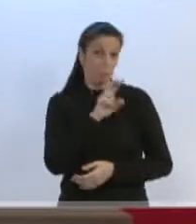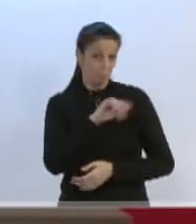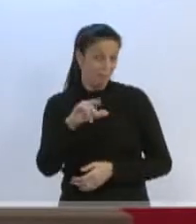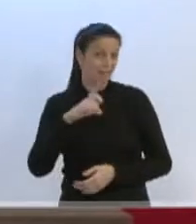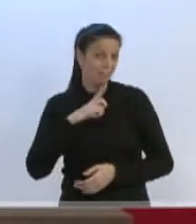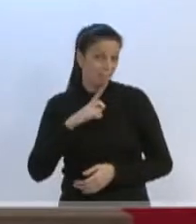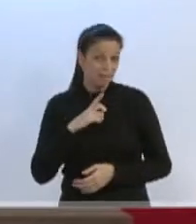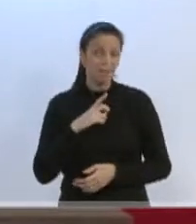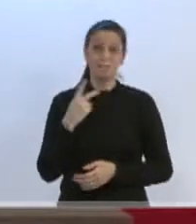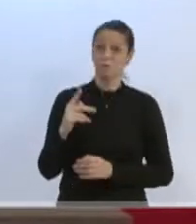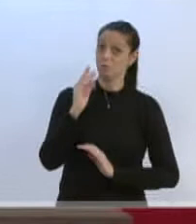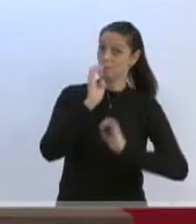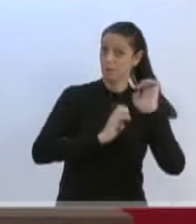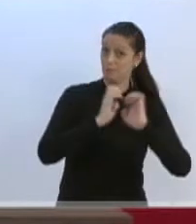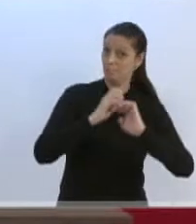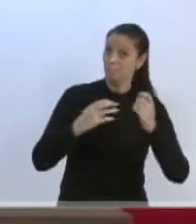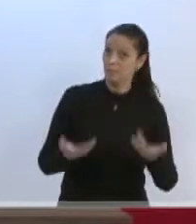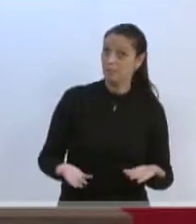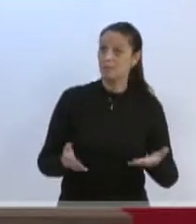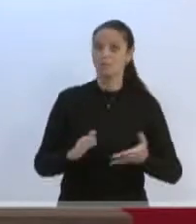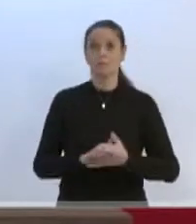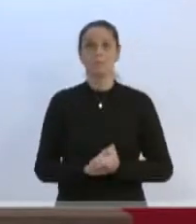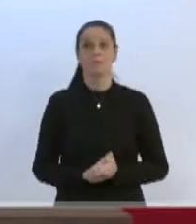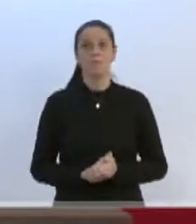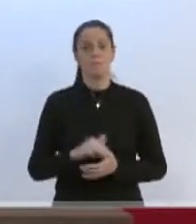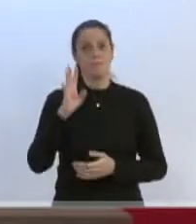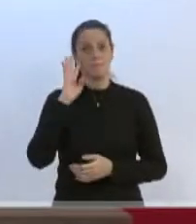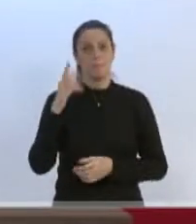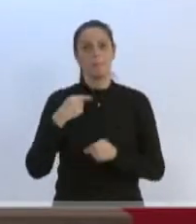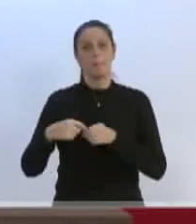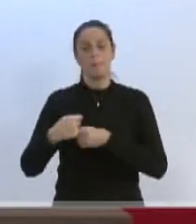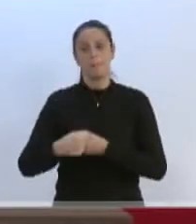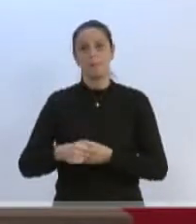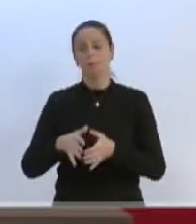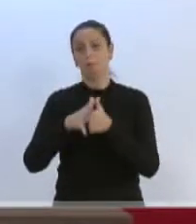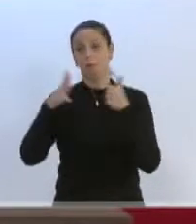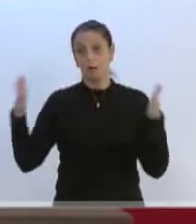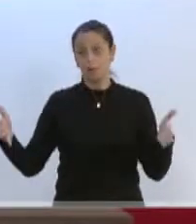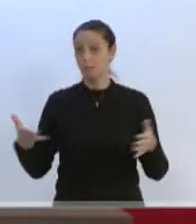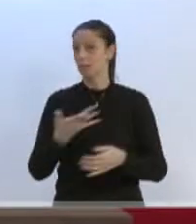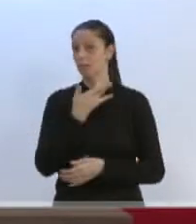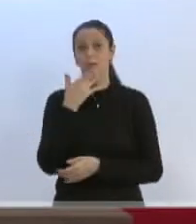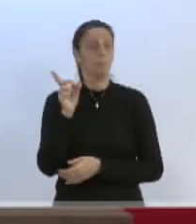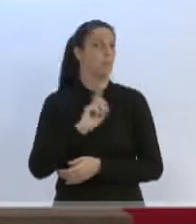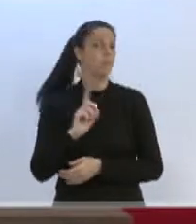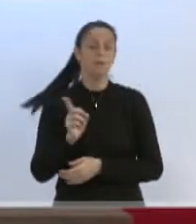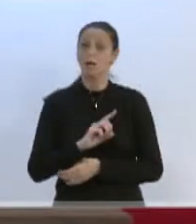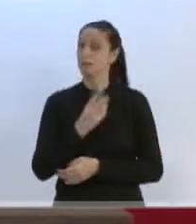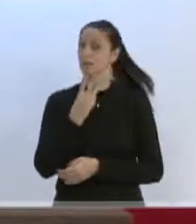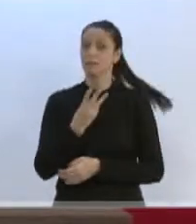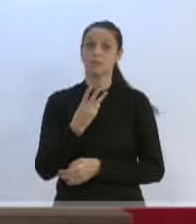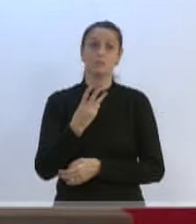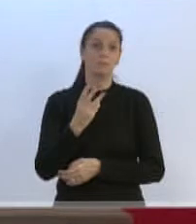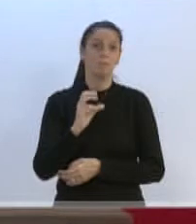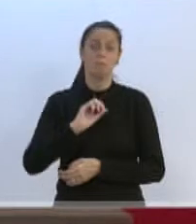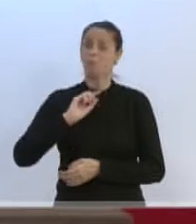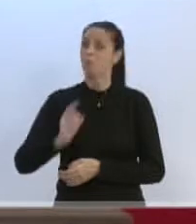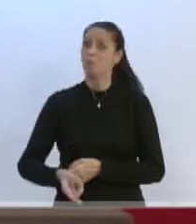na sua empresa. Imagina uma cidade tão grande que nem a nossa, com 300 e poucos mil habitantes.